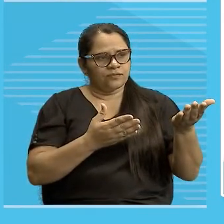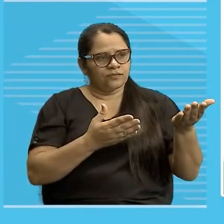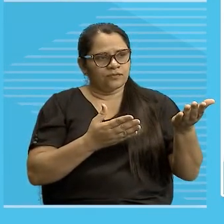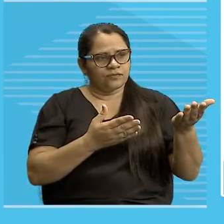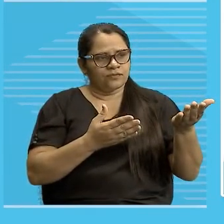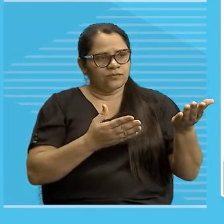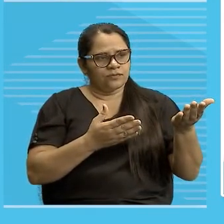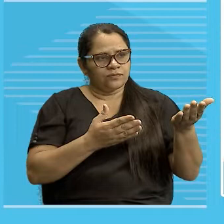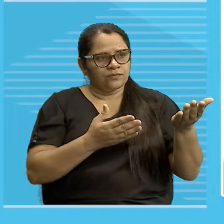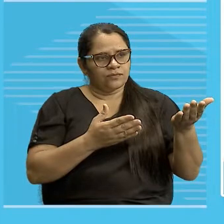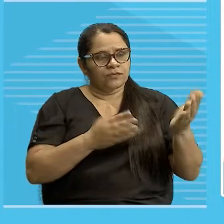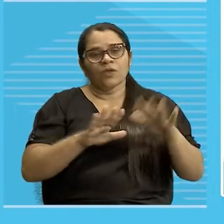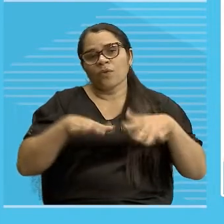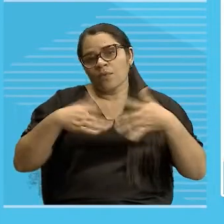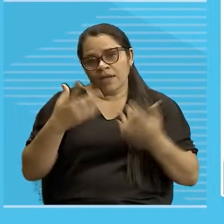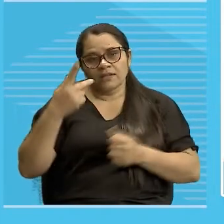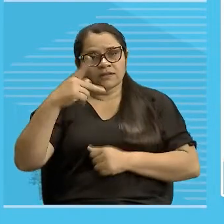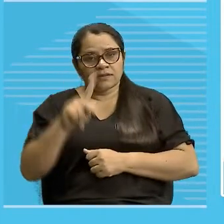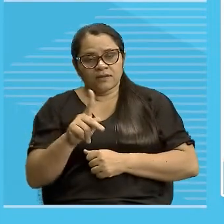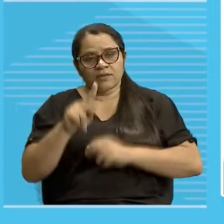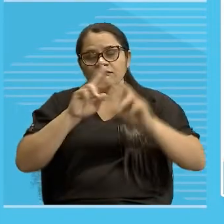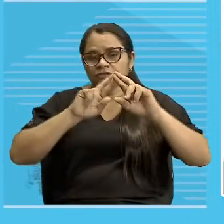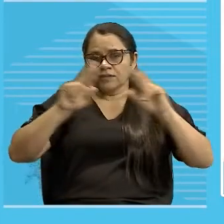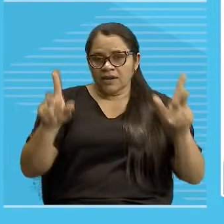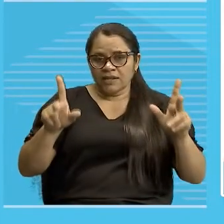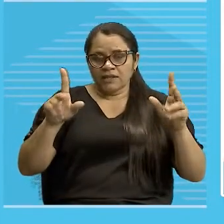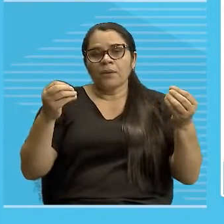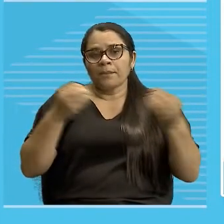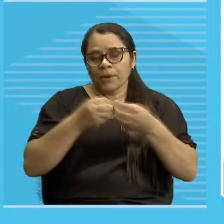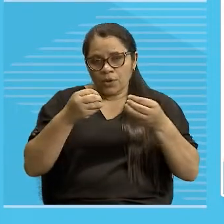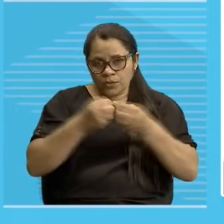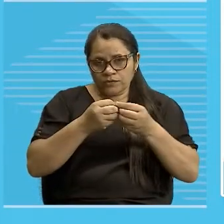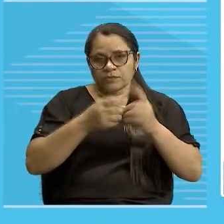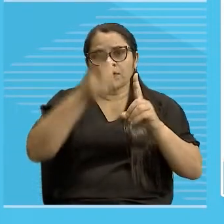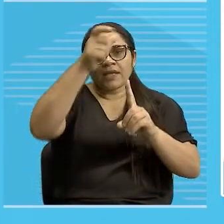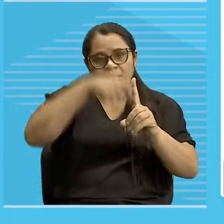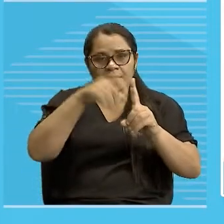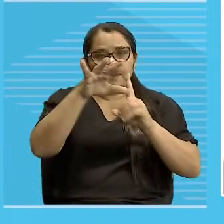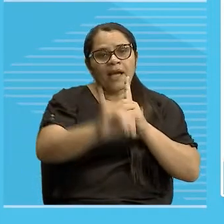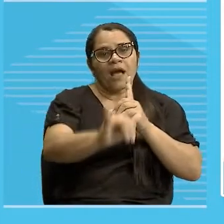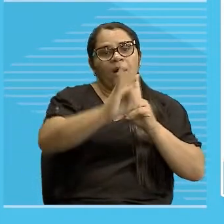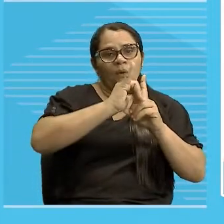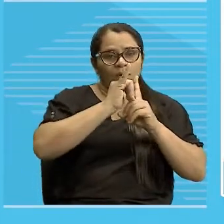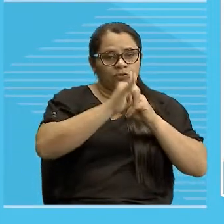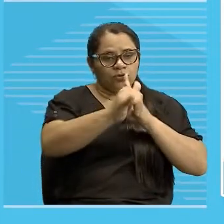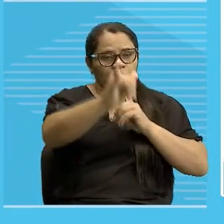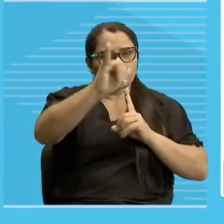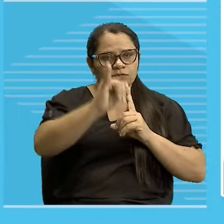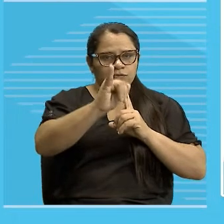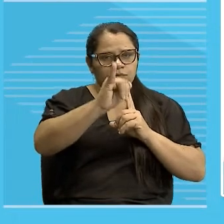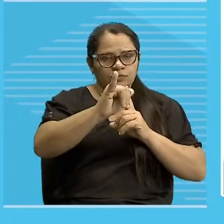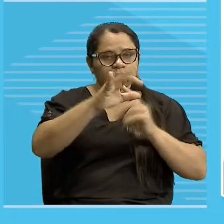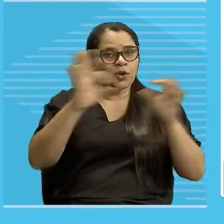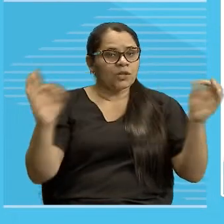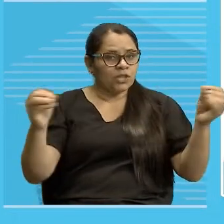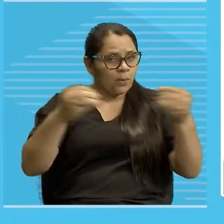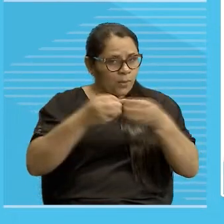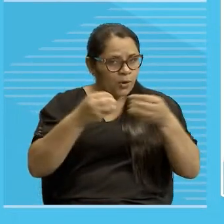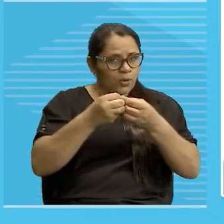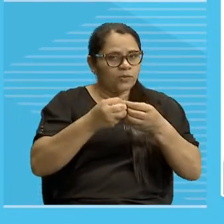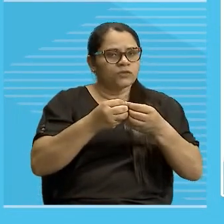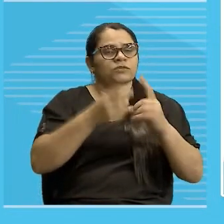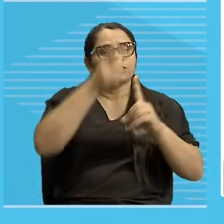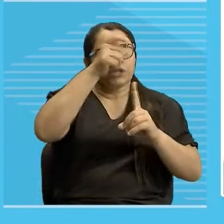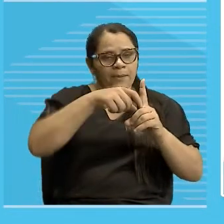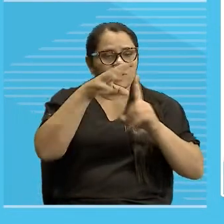diretamente quais são as diferenças, ó, ao do locutor, próximo ao do interlocutor, os pronomes de segunda